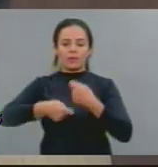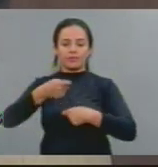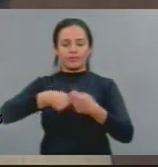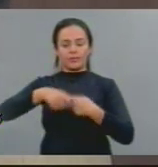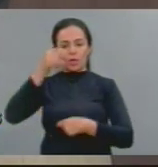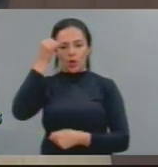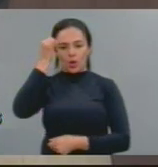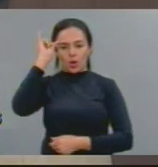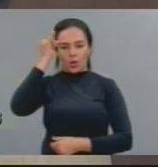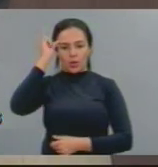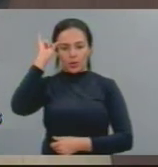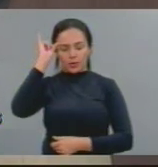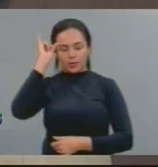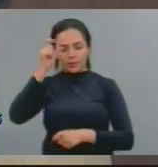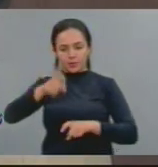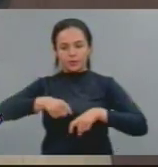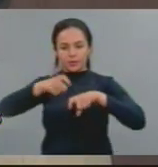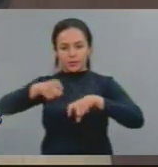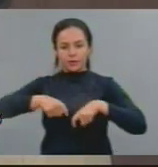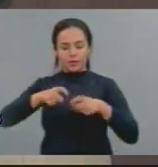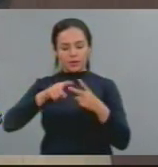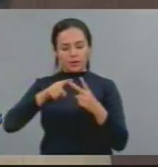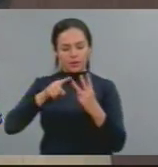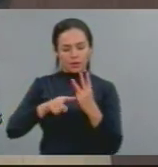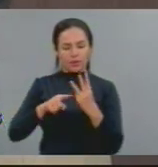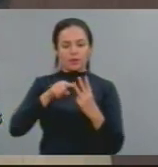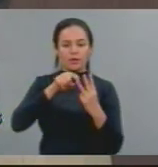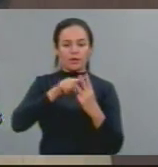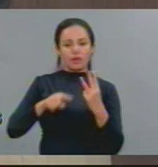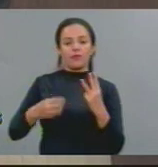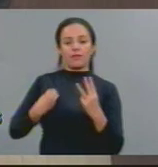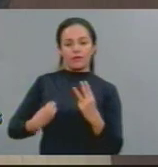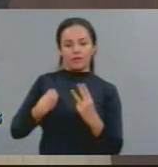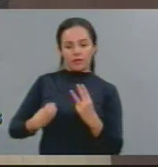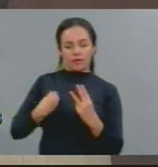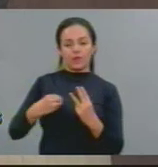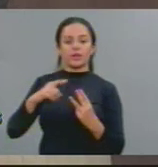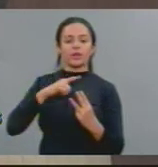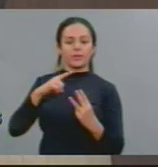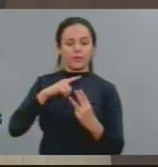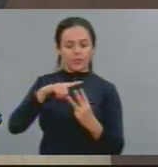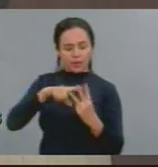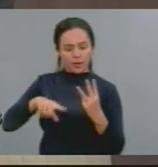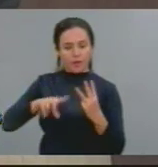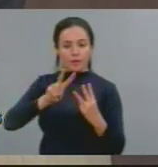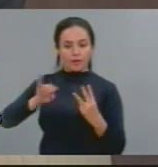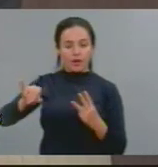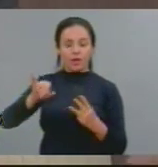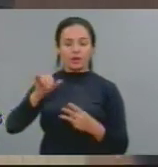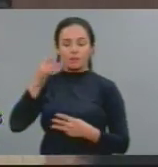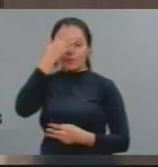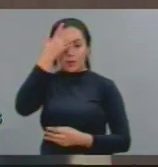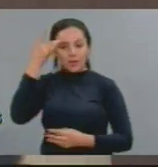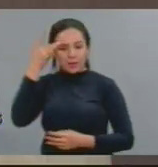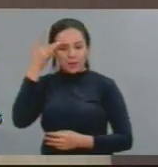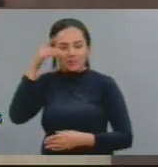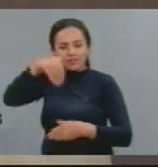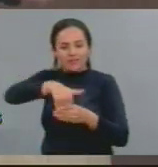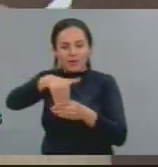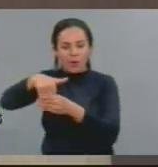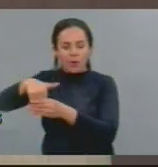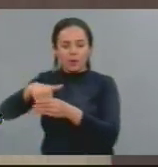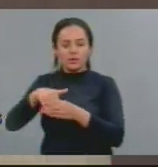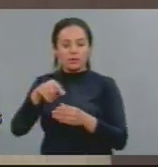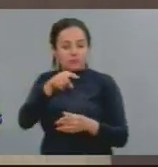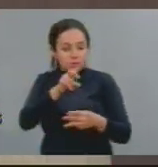José Aldair Gomes da Costa e Francisco Marcos Lima Barros. Aqui,